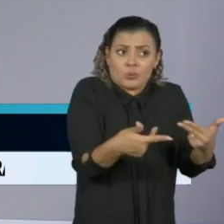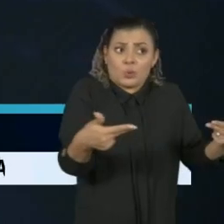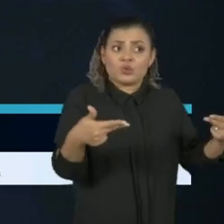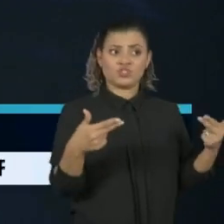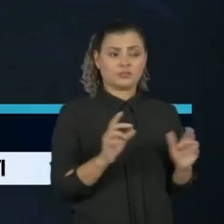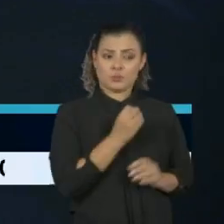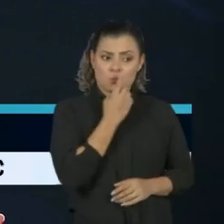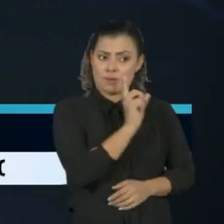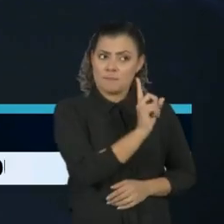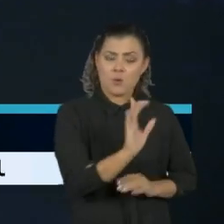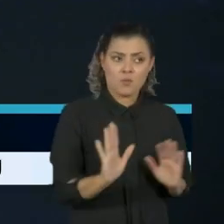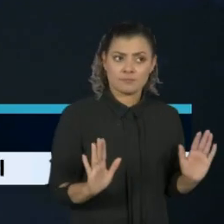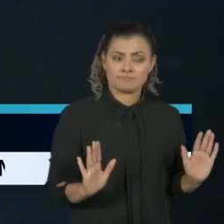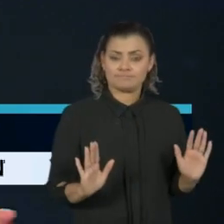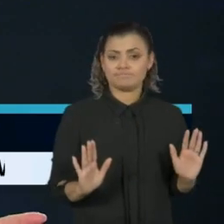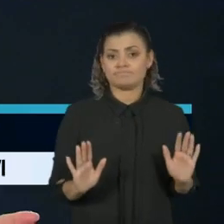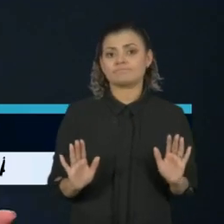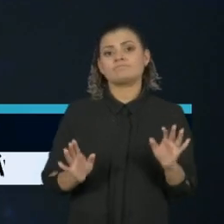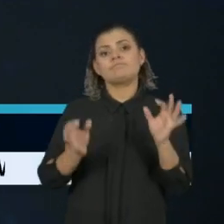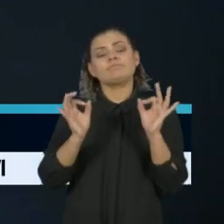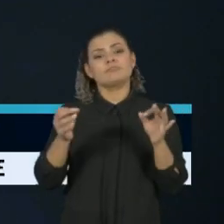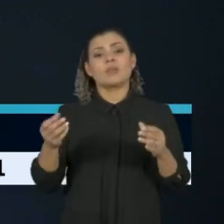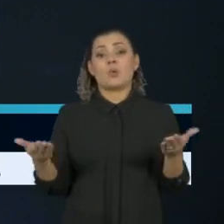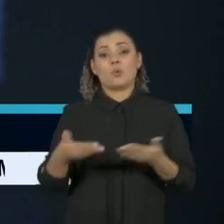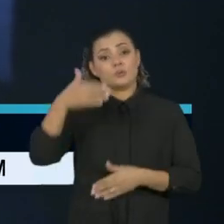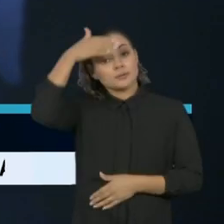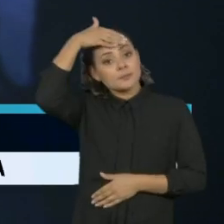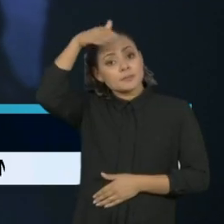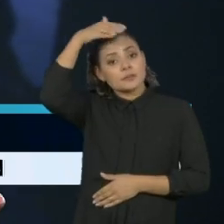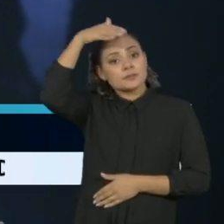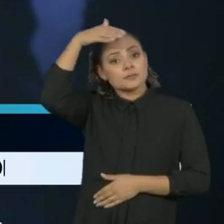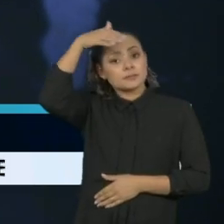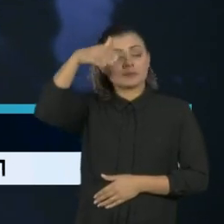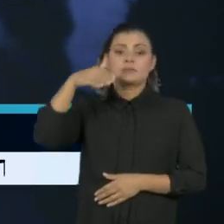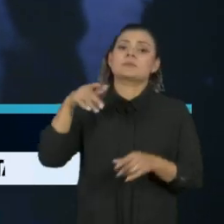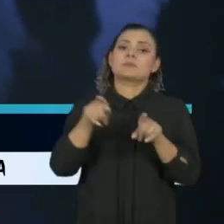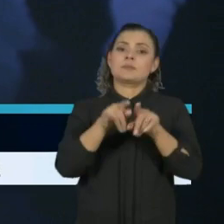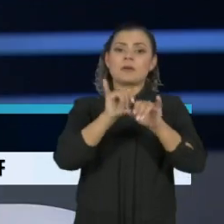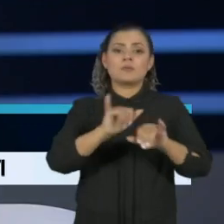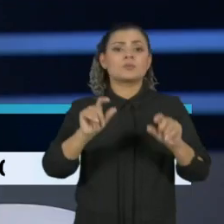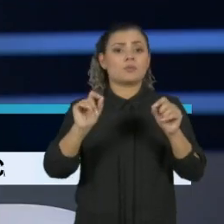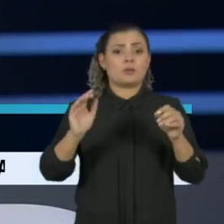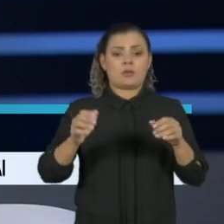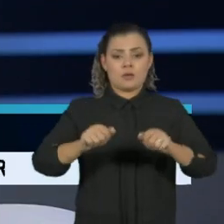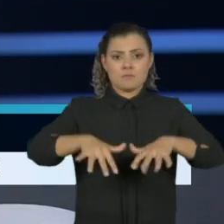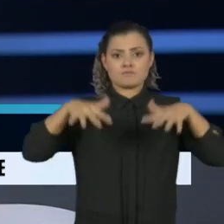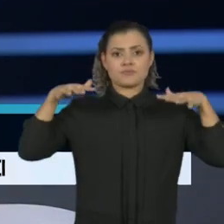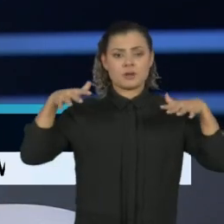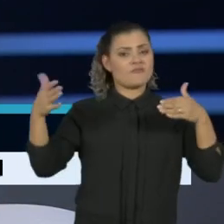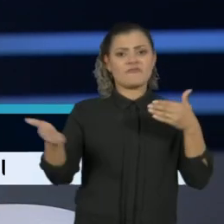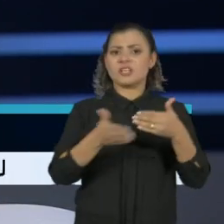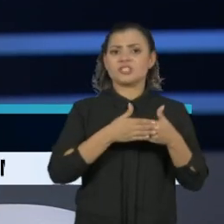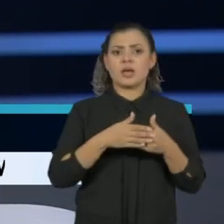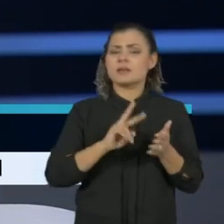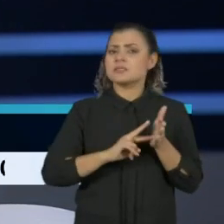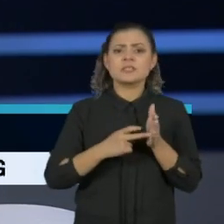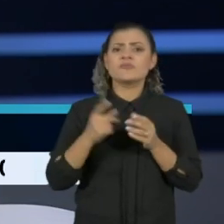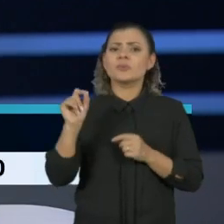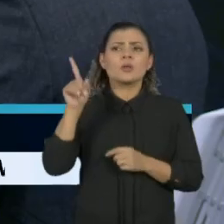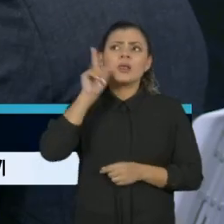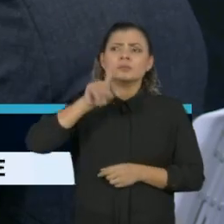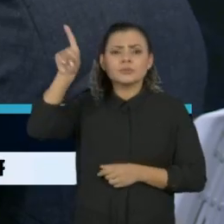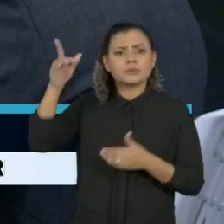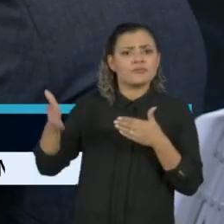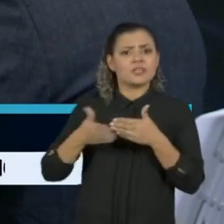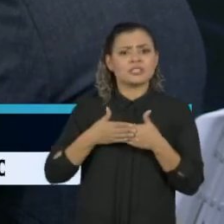Nos Estados Unidos, Gessner, hoje o presidente Donald Trump ameaçou fechar o Congresso. O que significa o fechamento de um Congresso?